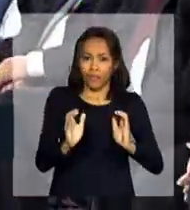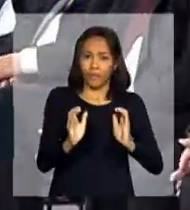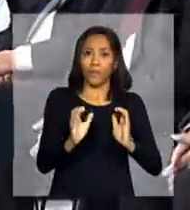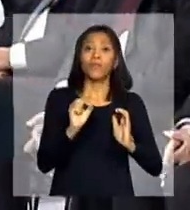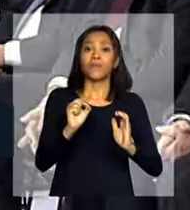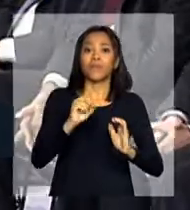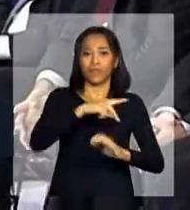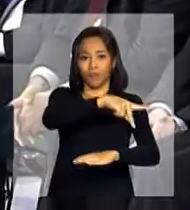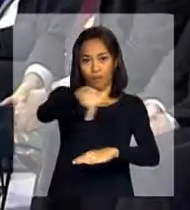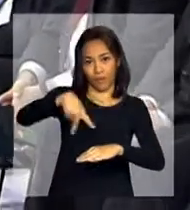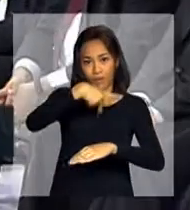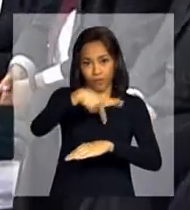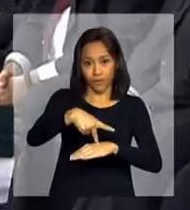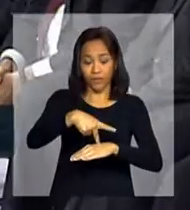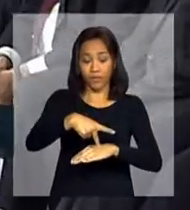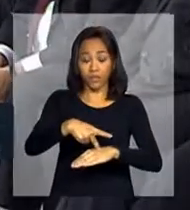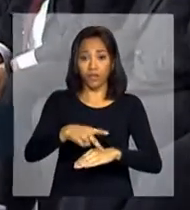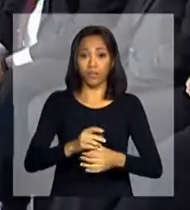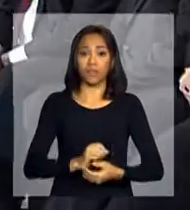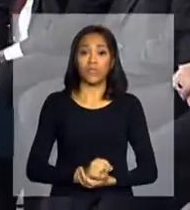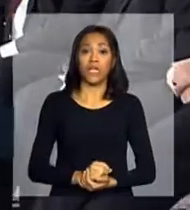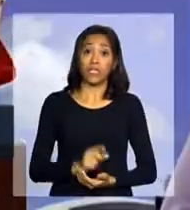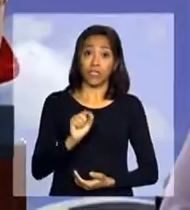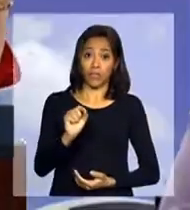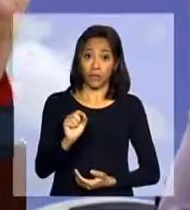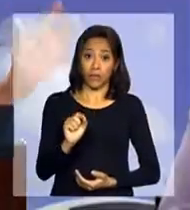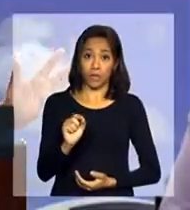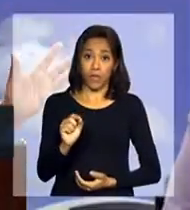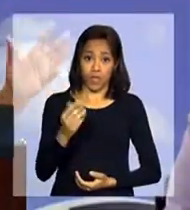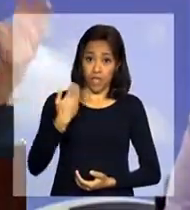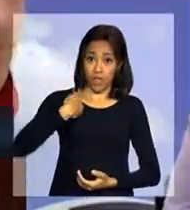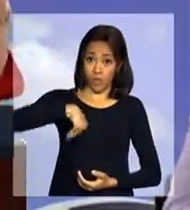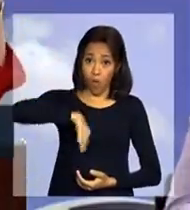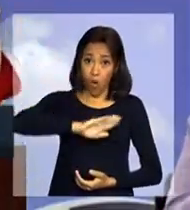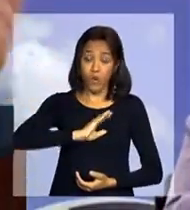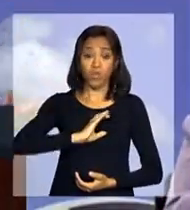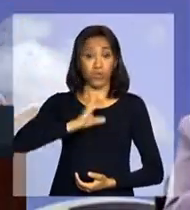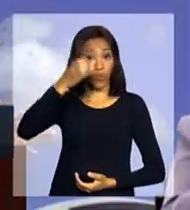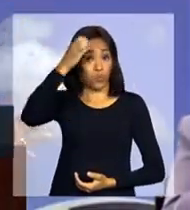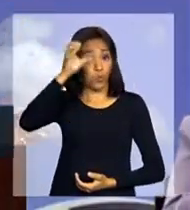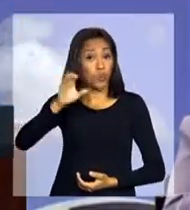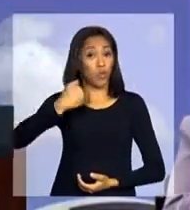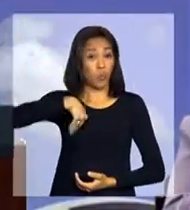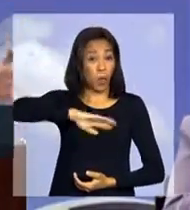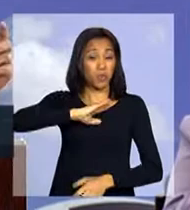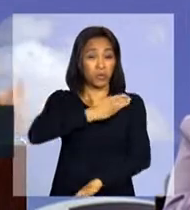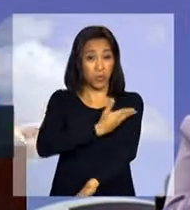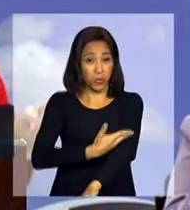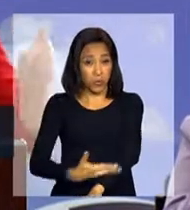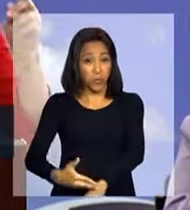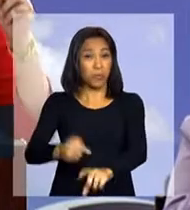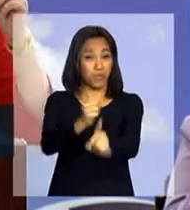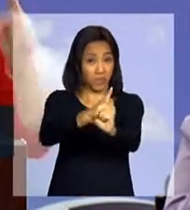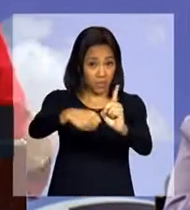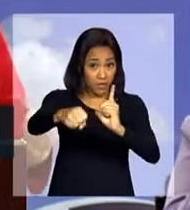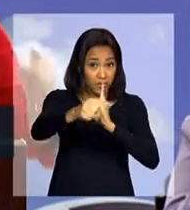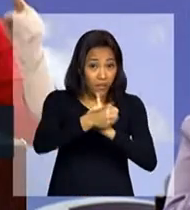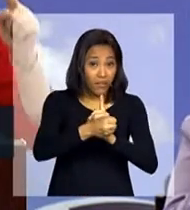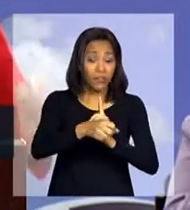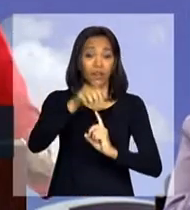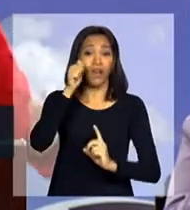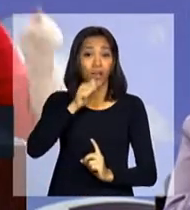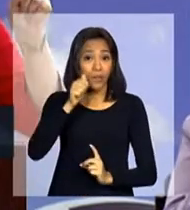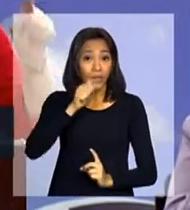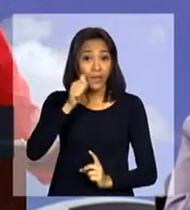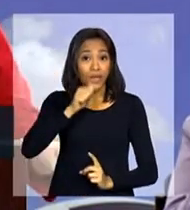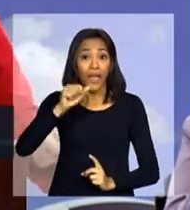que, na nossa cultura, na nossa sociedade, a mulher tem um